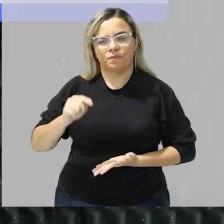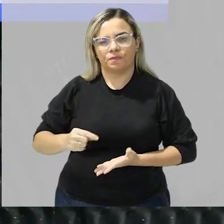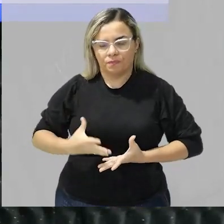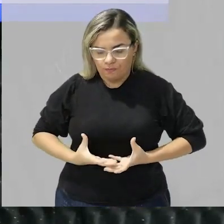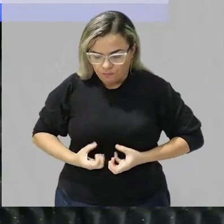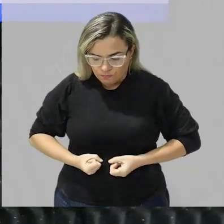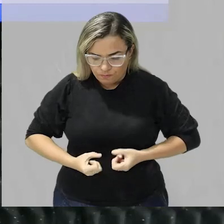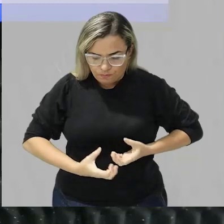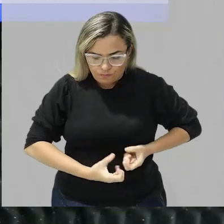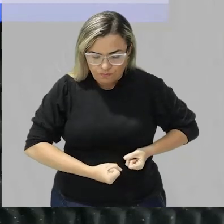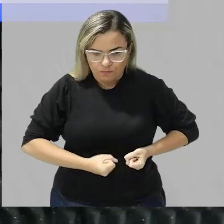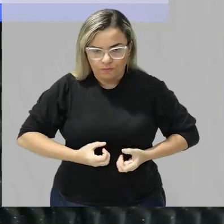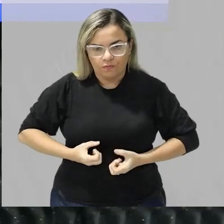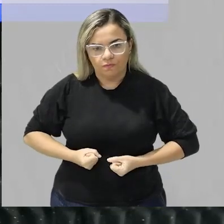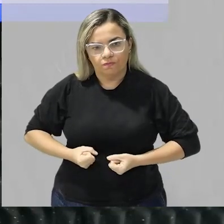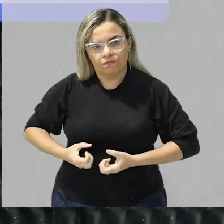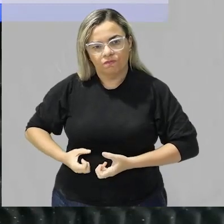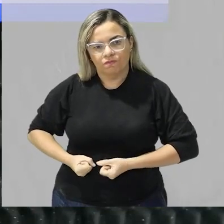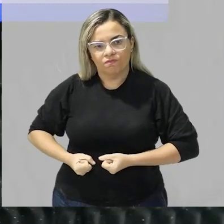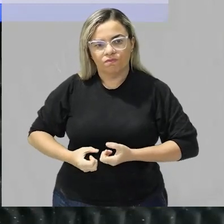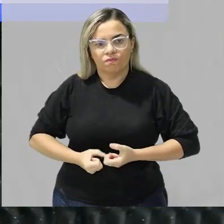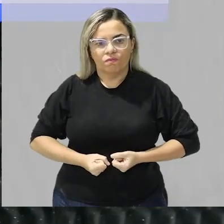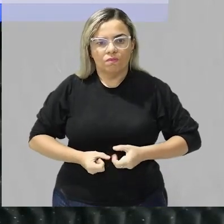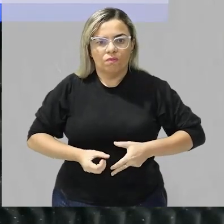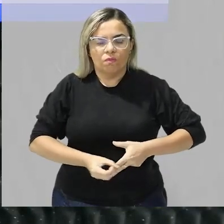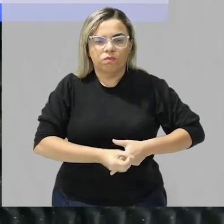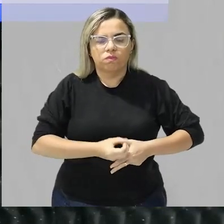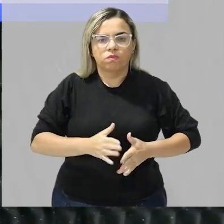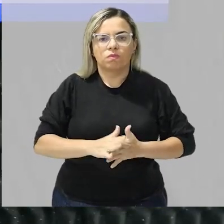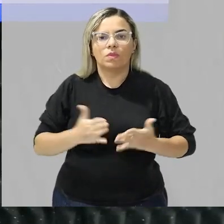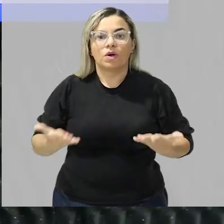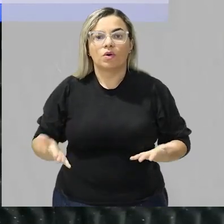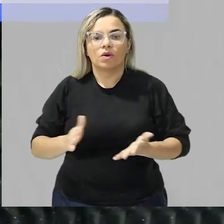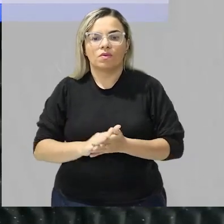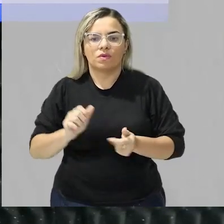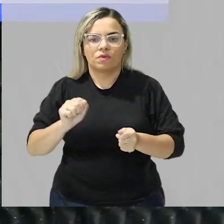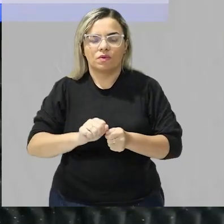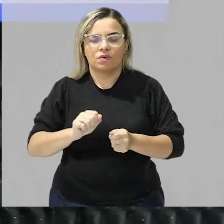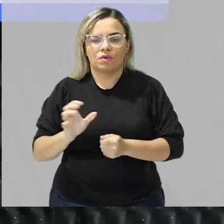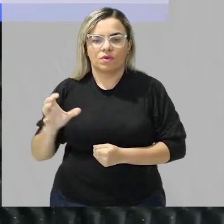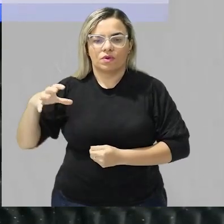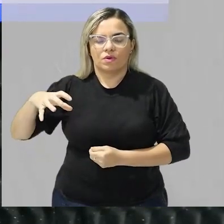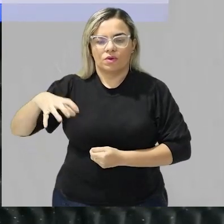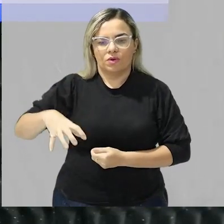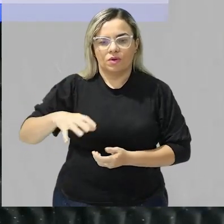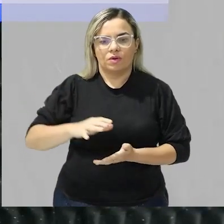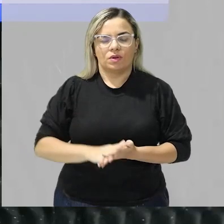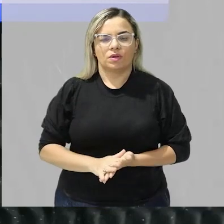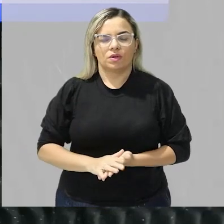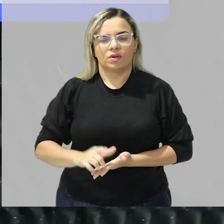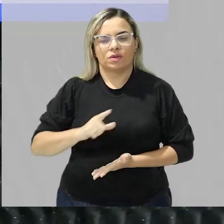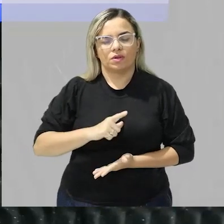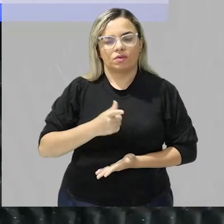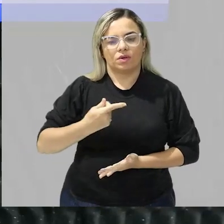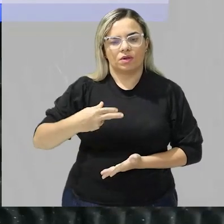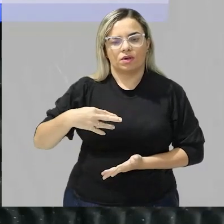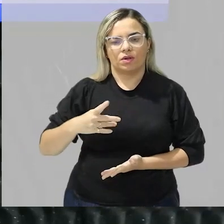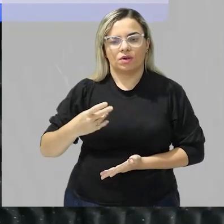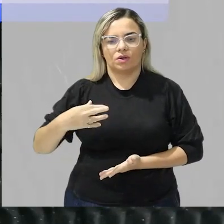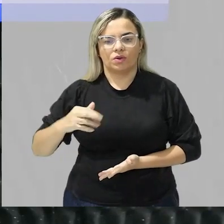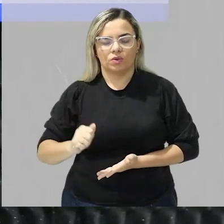digerir a gordura pessoal o que que essa enzima faz olha só nós temos aqui a gordura tá